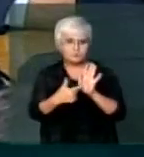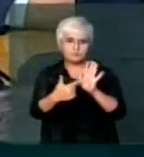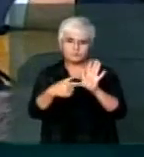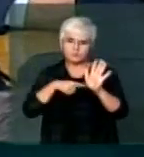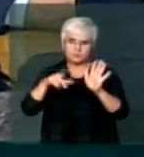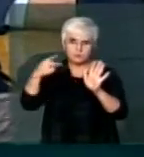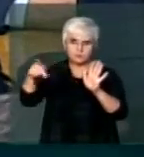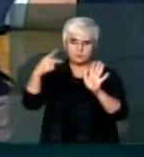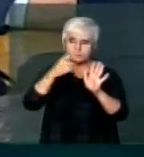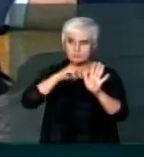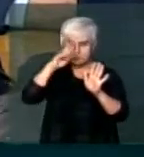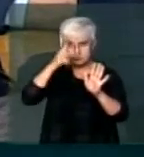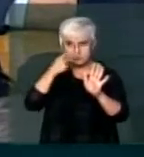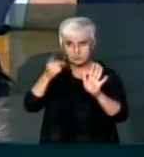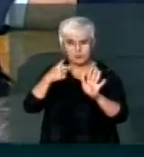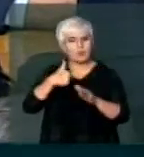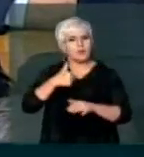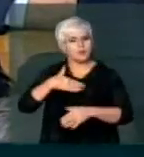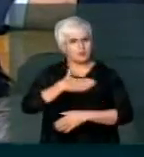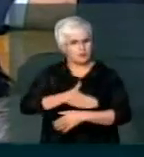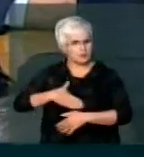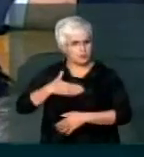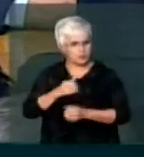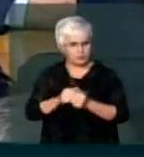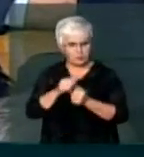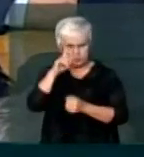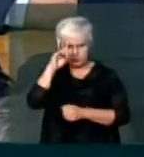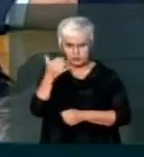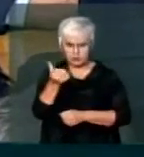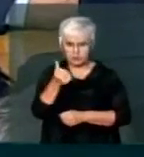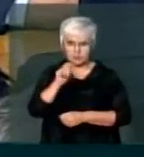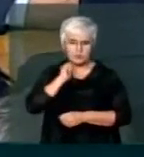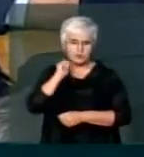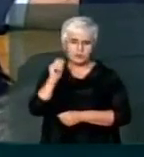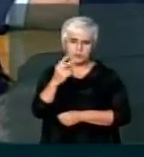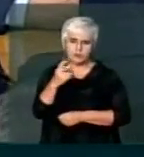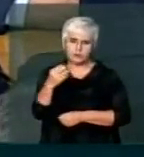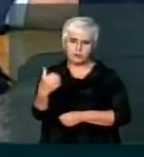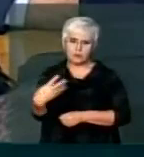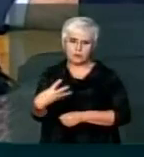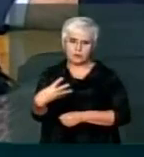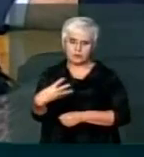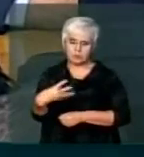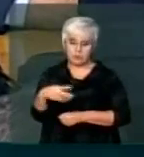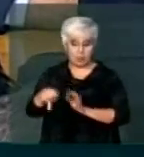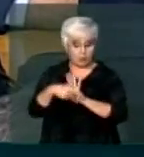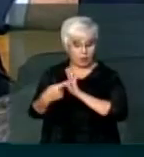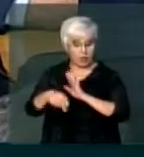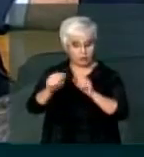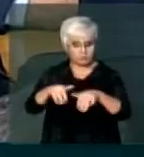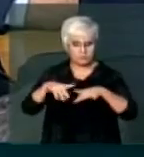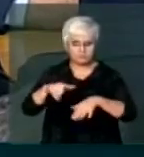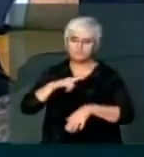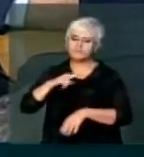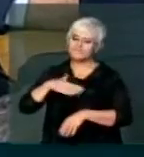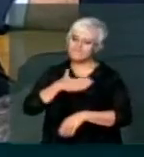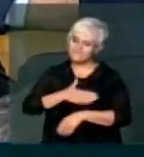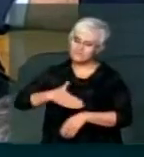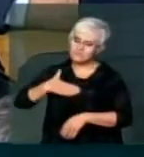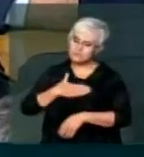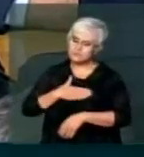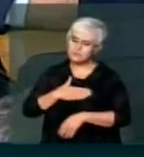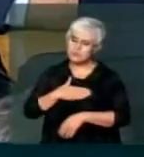declaração sua. Tenho essa satisfação, o senhor disse em dia 16 de abril de 2014, depoimento da Câmara. Tenho essa